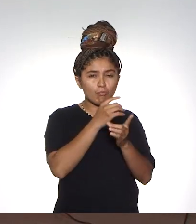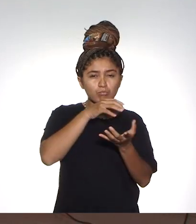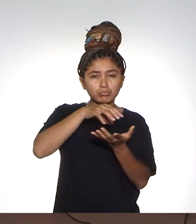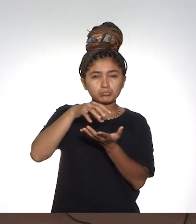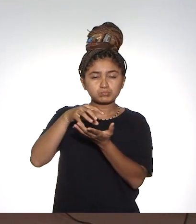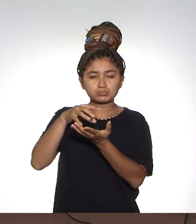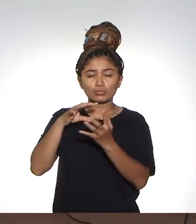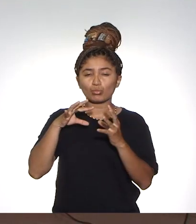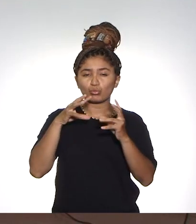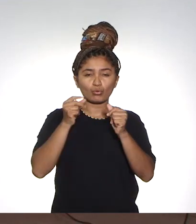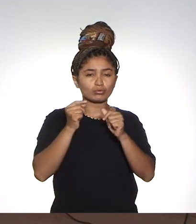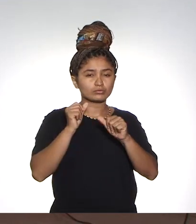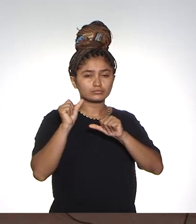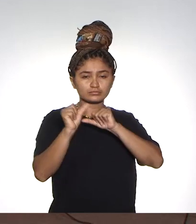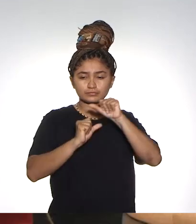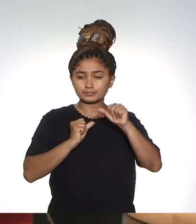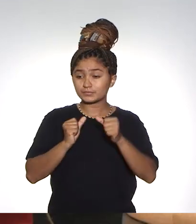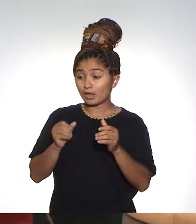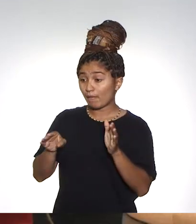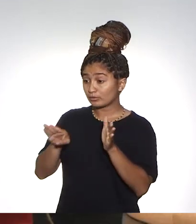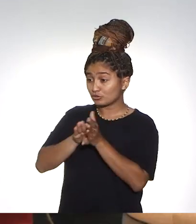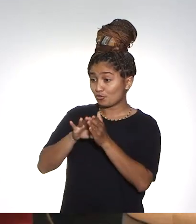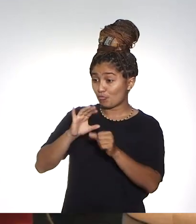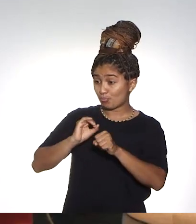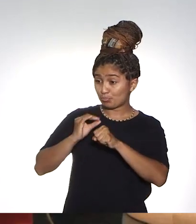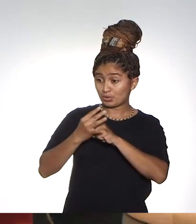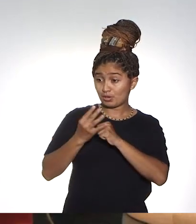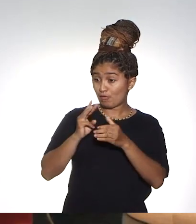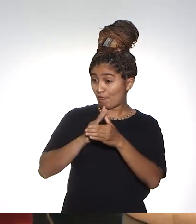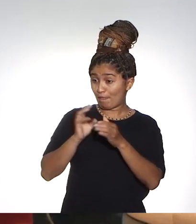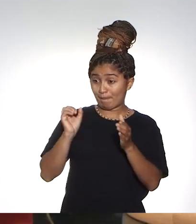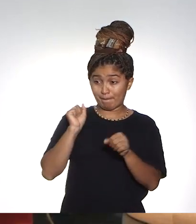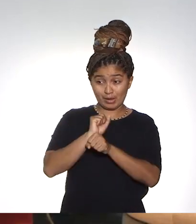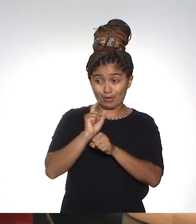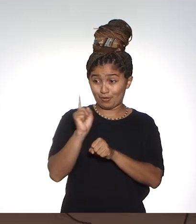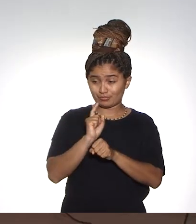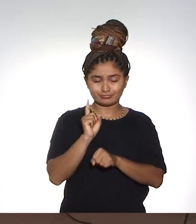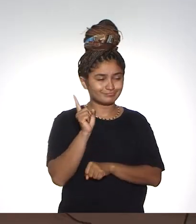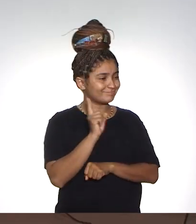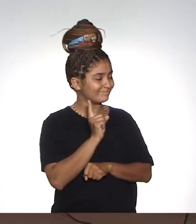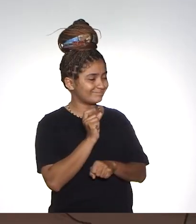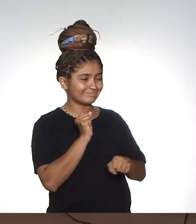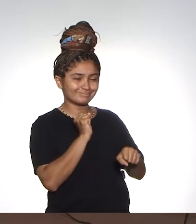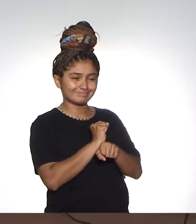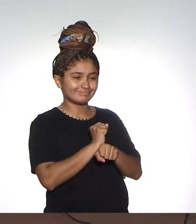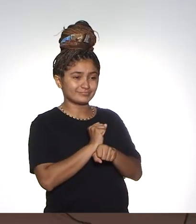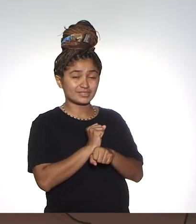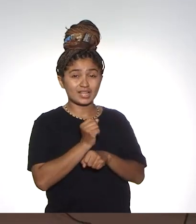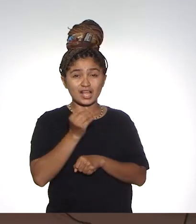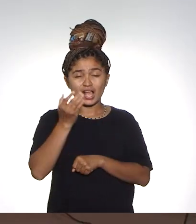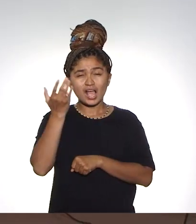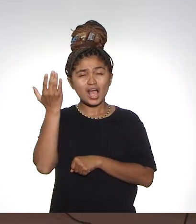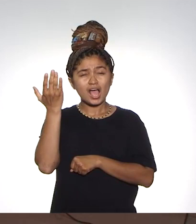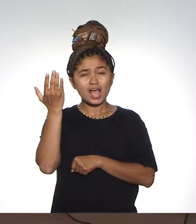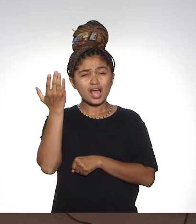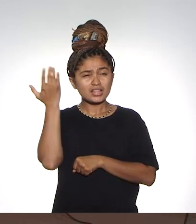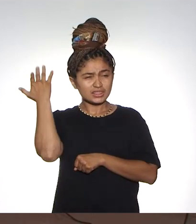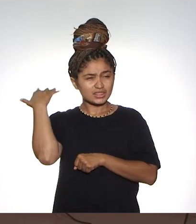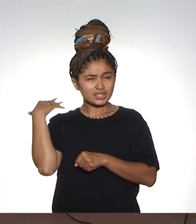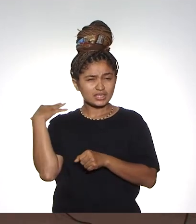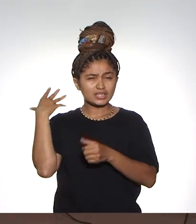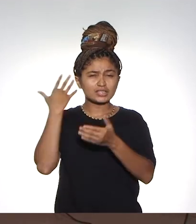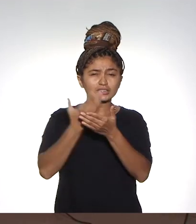nosso Campos totalmente remodelado. A pandemia chegou, mas a UFRR não parou. parou. Uma coisa importante também, que era uma demanda muito antiga.